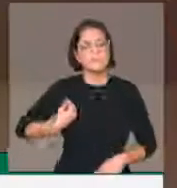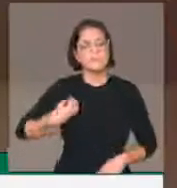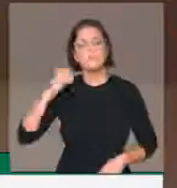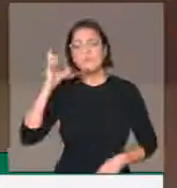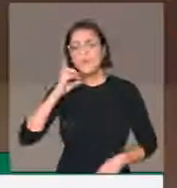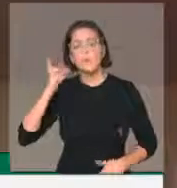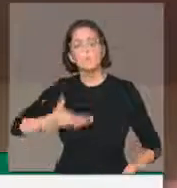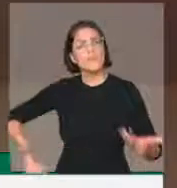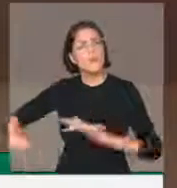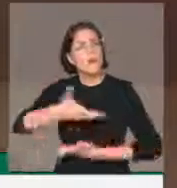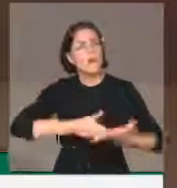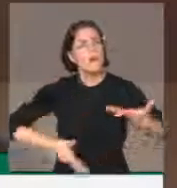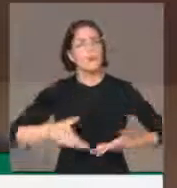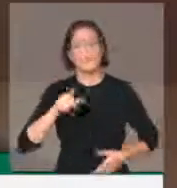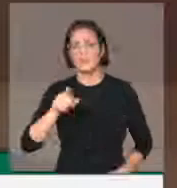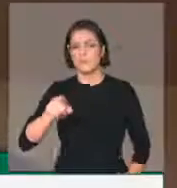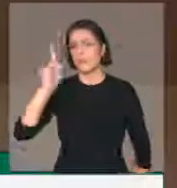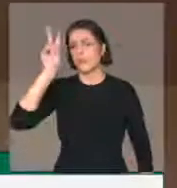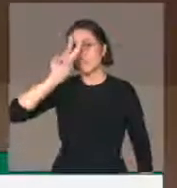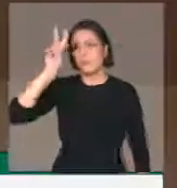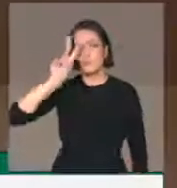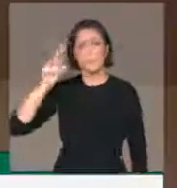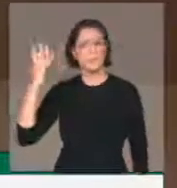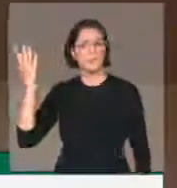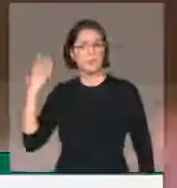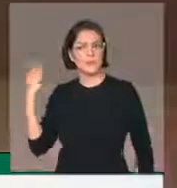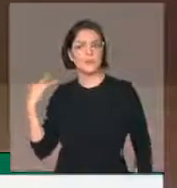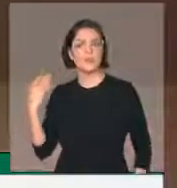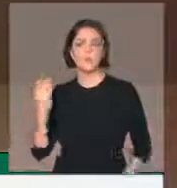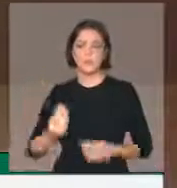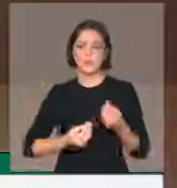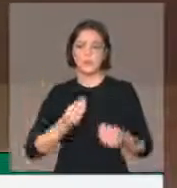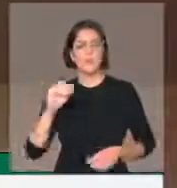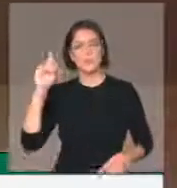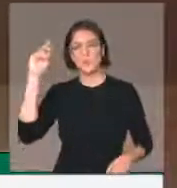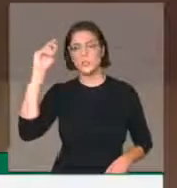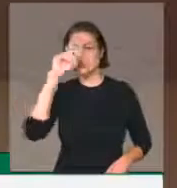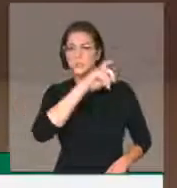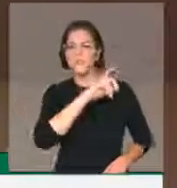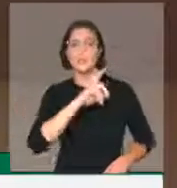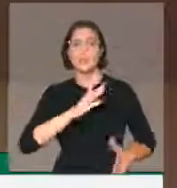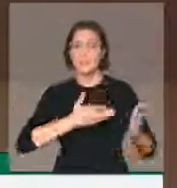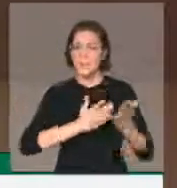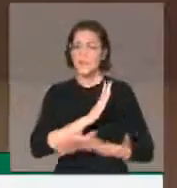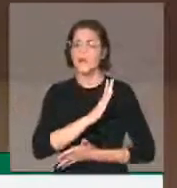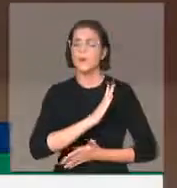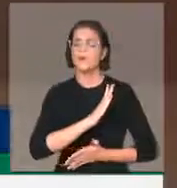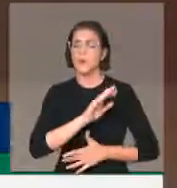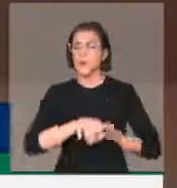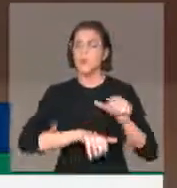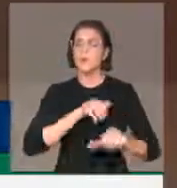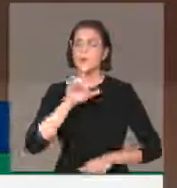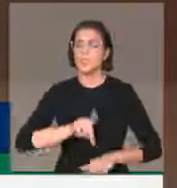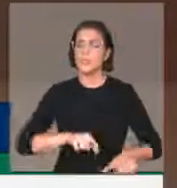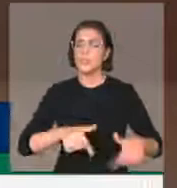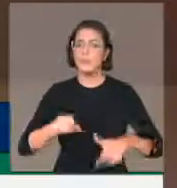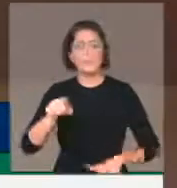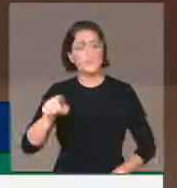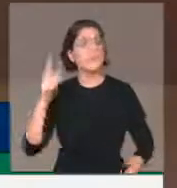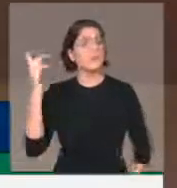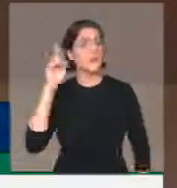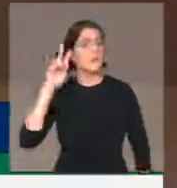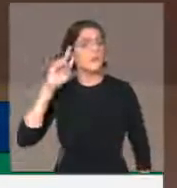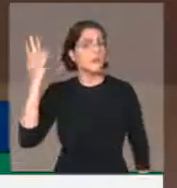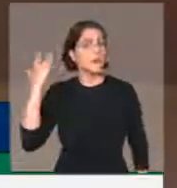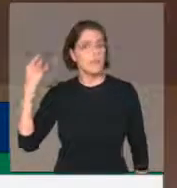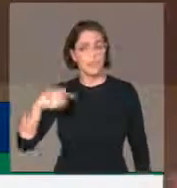Excelência viu e se lembra de como foi difícil aprovar a reforma trabalhista de Temer? Vossa Excelência era o presidente da casa na época? E se lembra de como